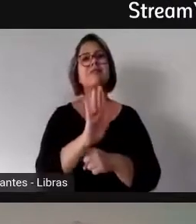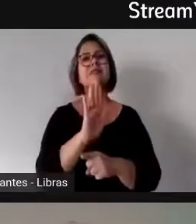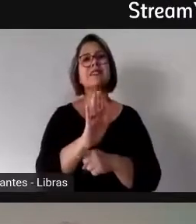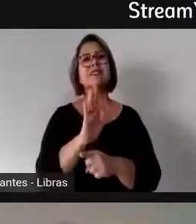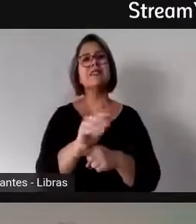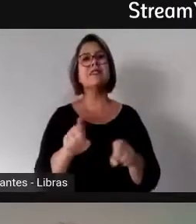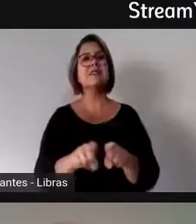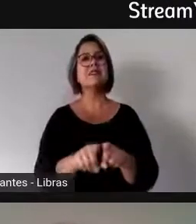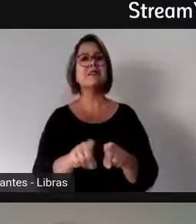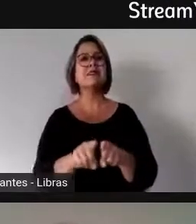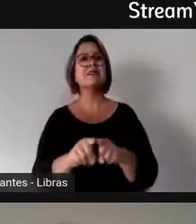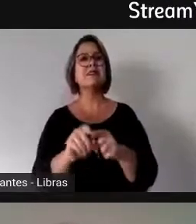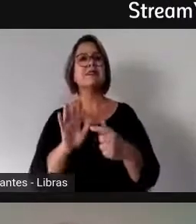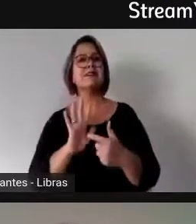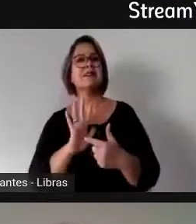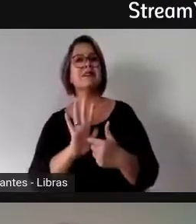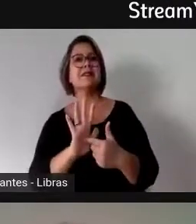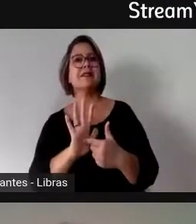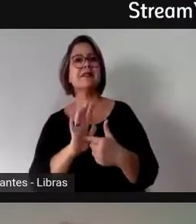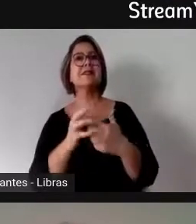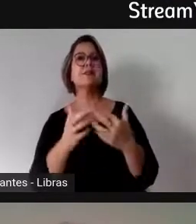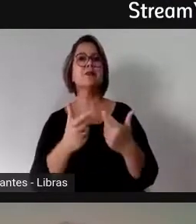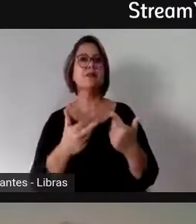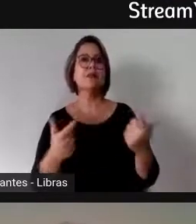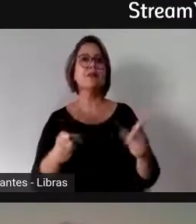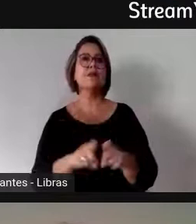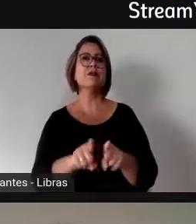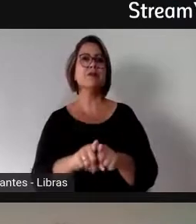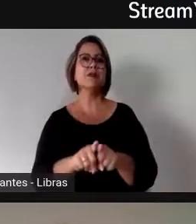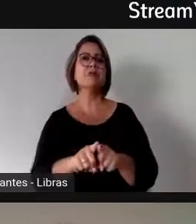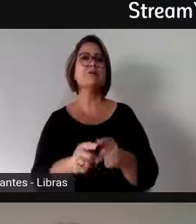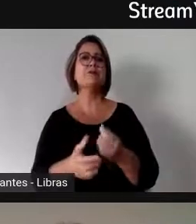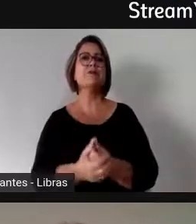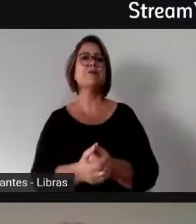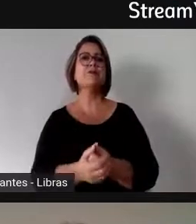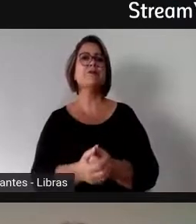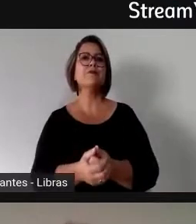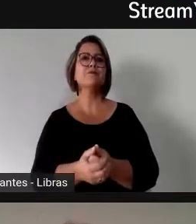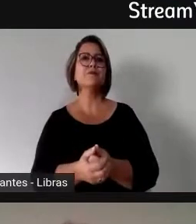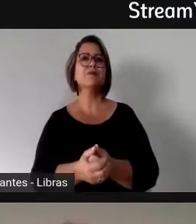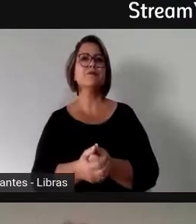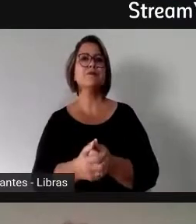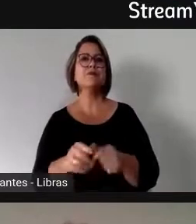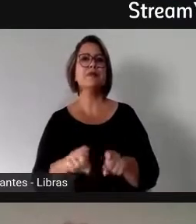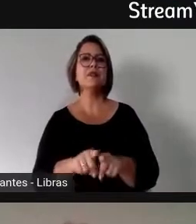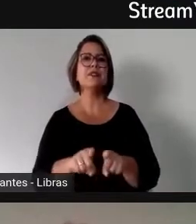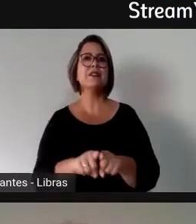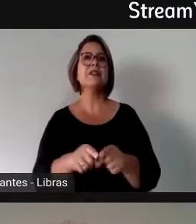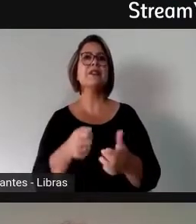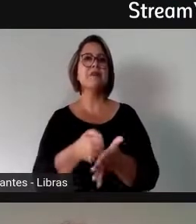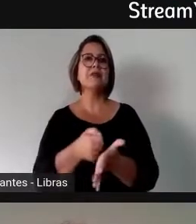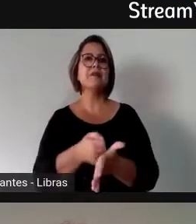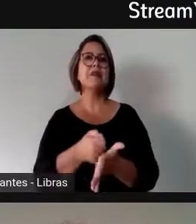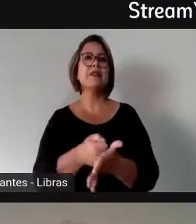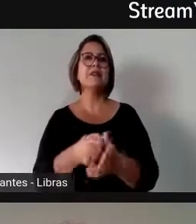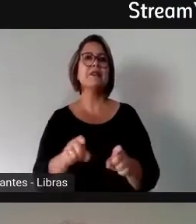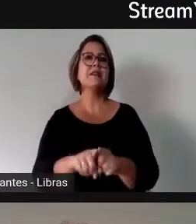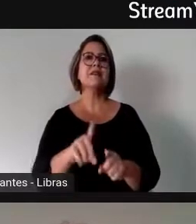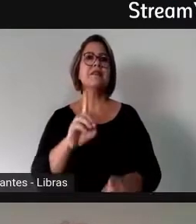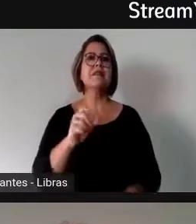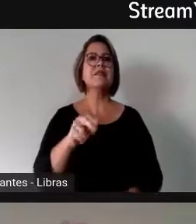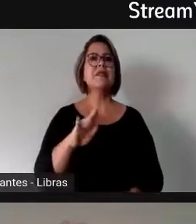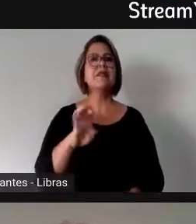e pressão? A essas aí, a conversa muda um pouco, como Hermelinda, Hermelinda, Daniela e a